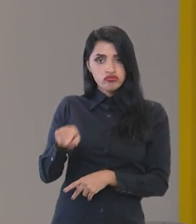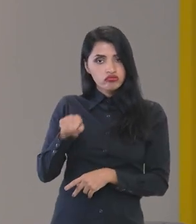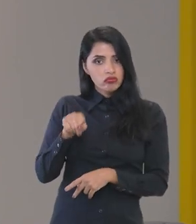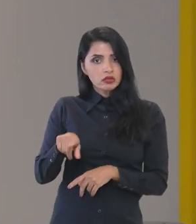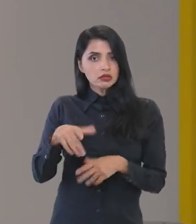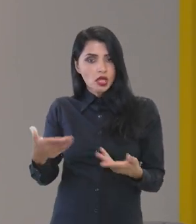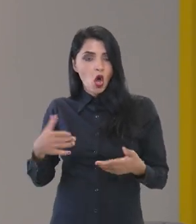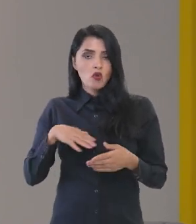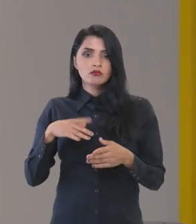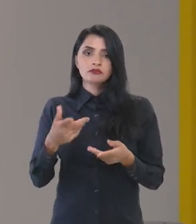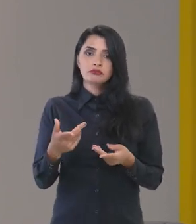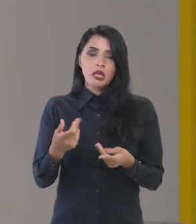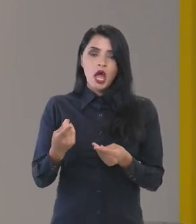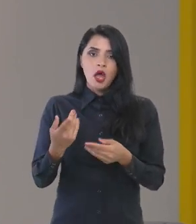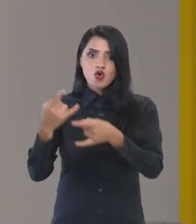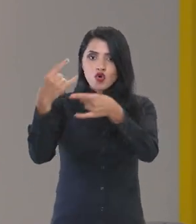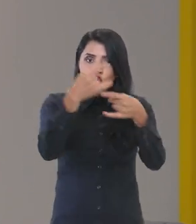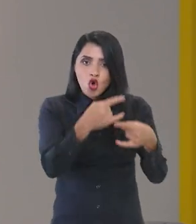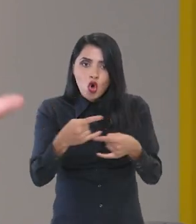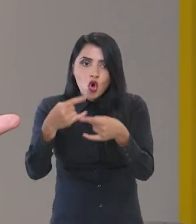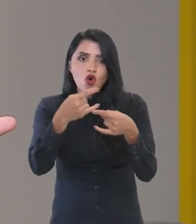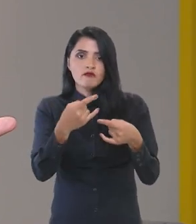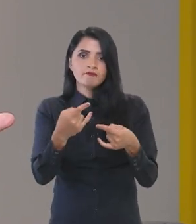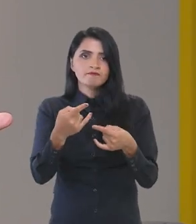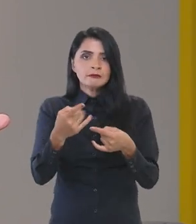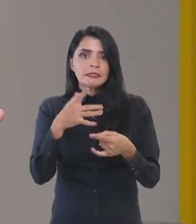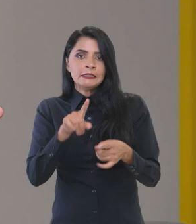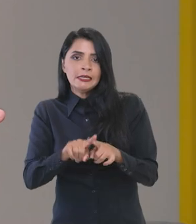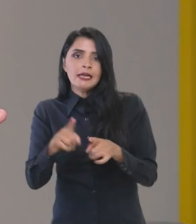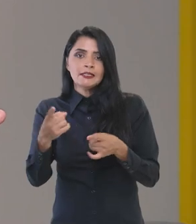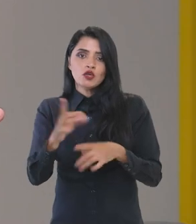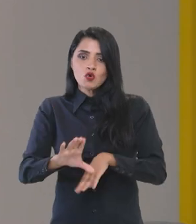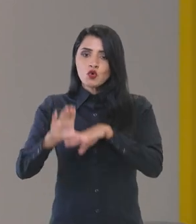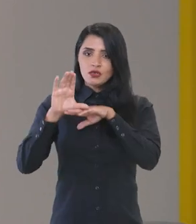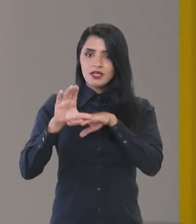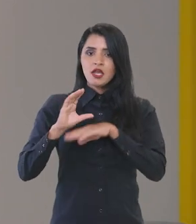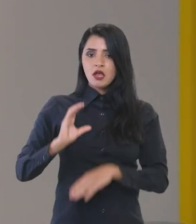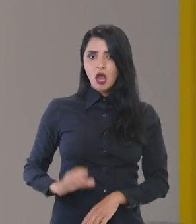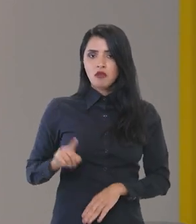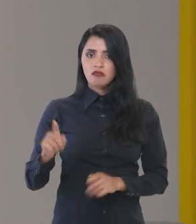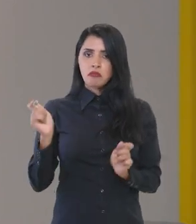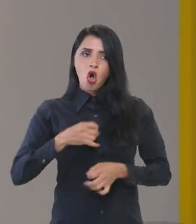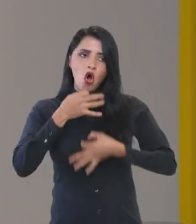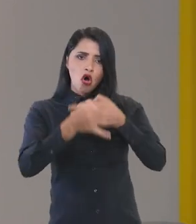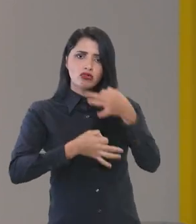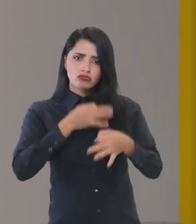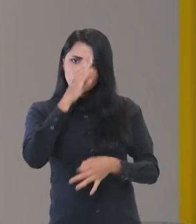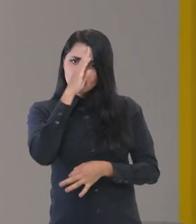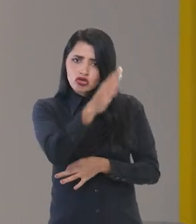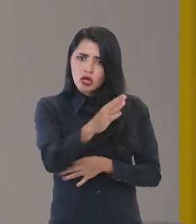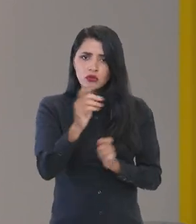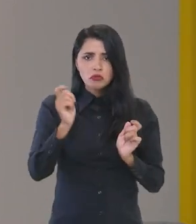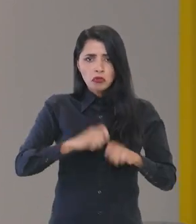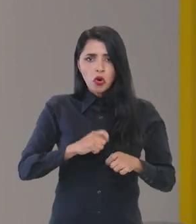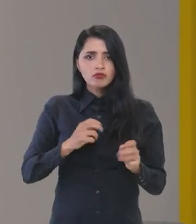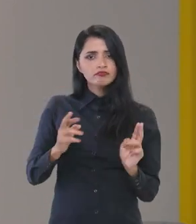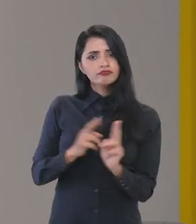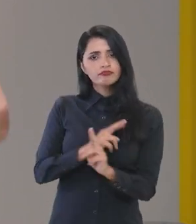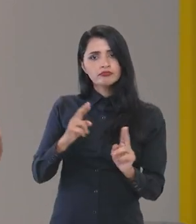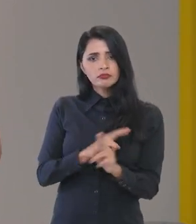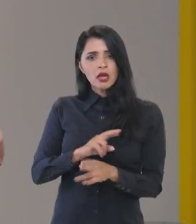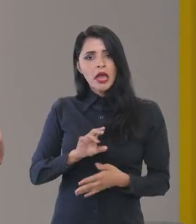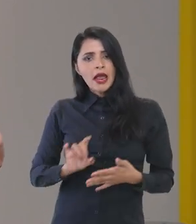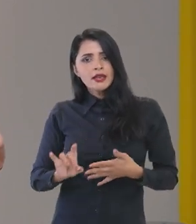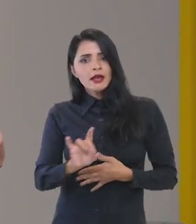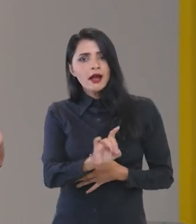através das conferências e dos conselhos de cidadania, ela interfere diretamente na relação